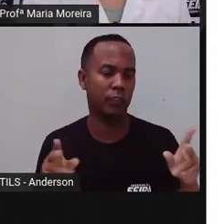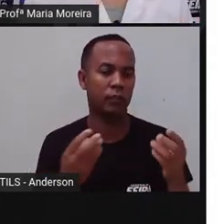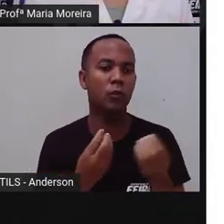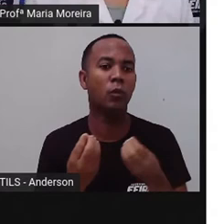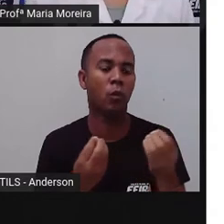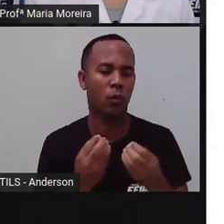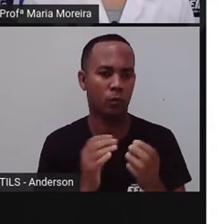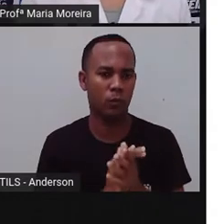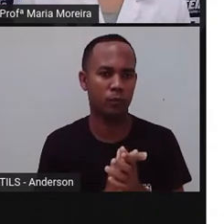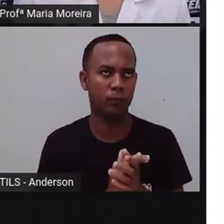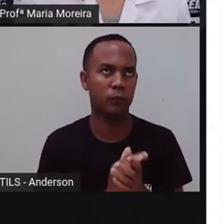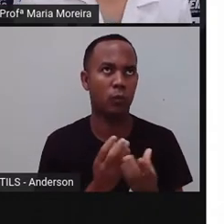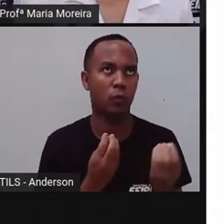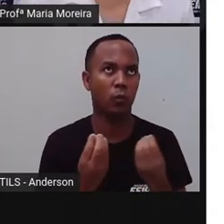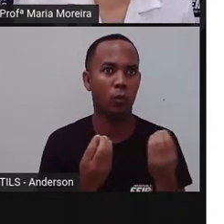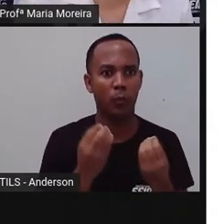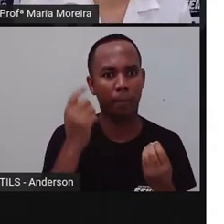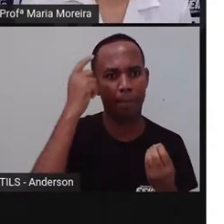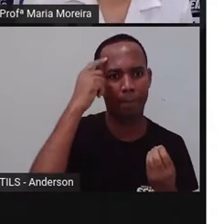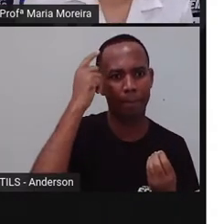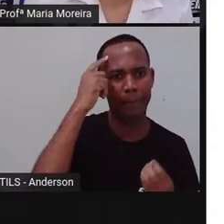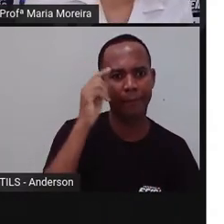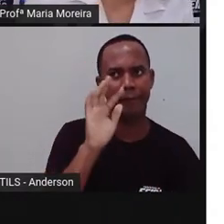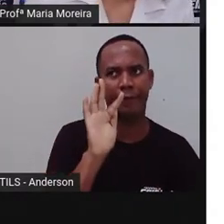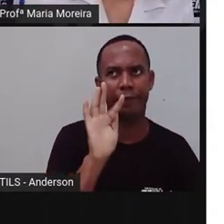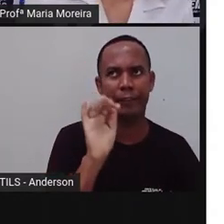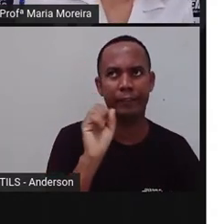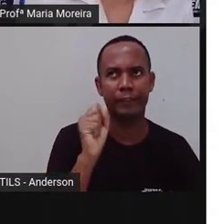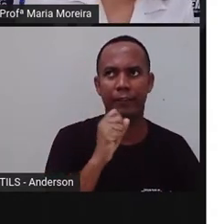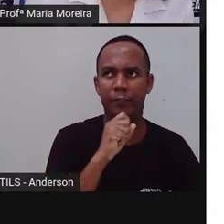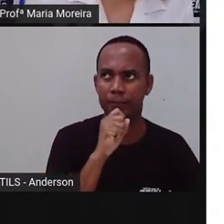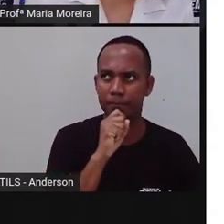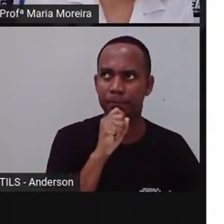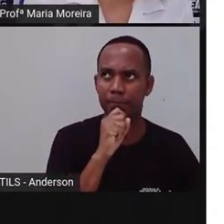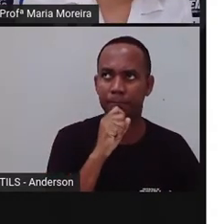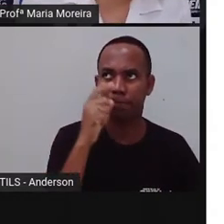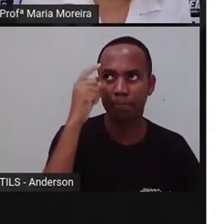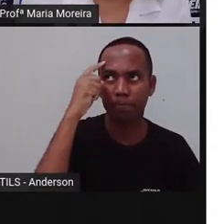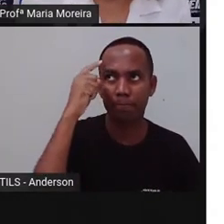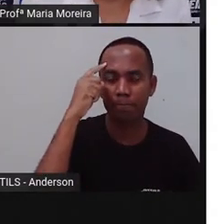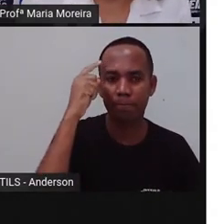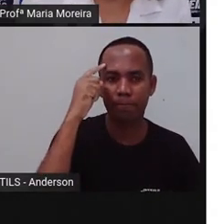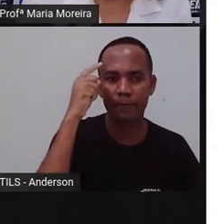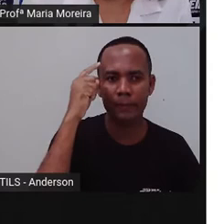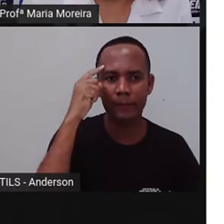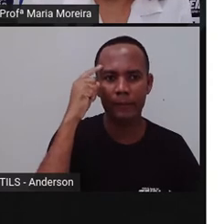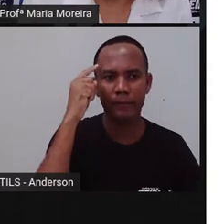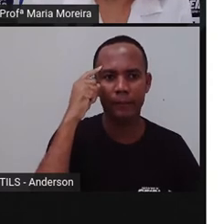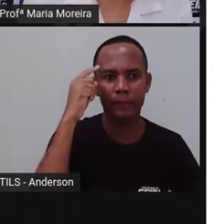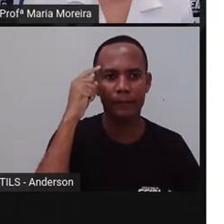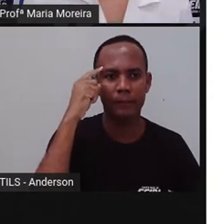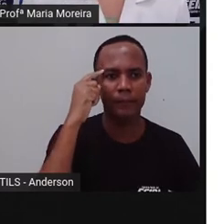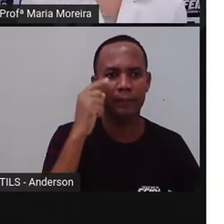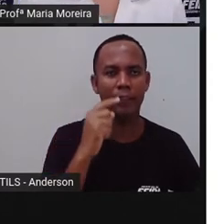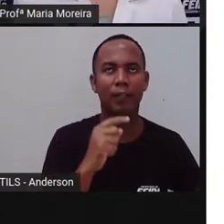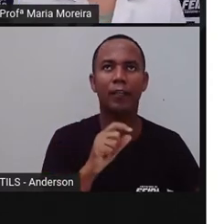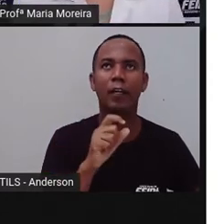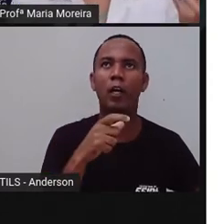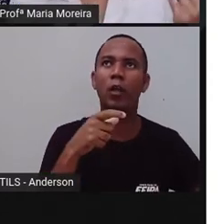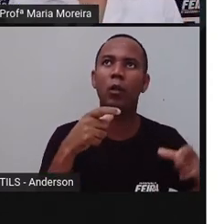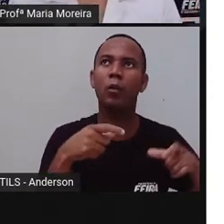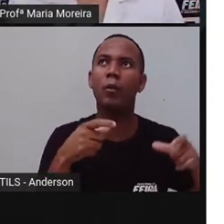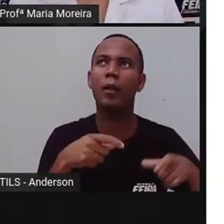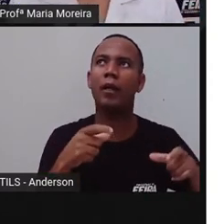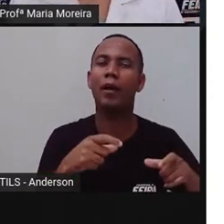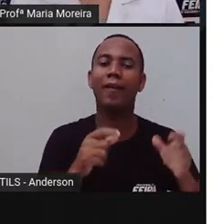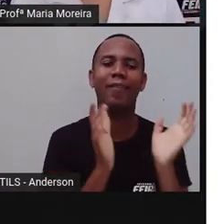quando a gente pensa, ai, meu Deus, ponto turístico de Feira, a gente pensa o quê? Caixa d'água do Tomba. Então, a gente